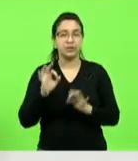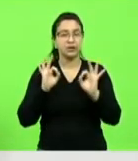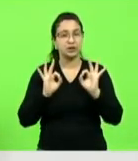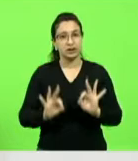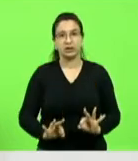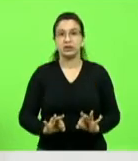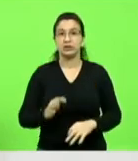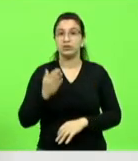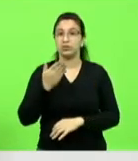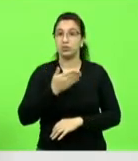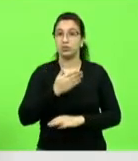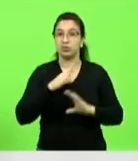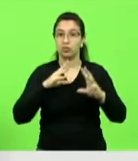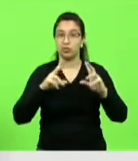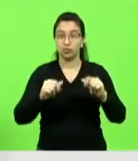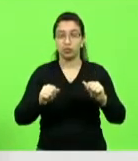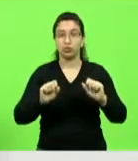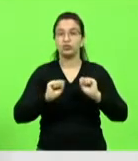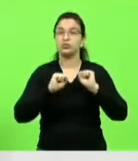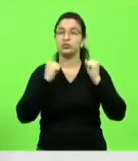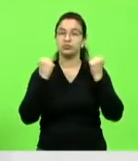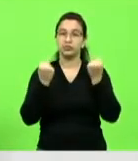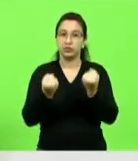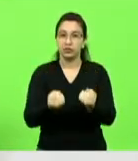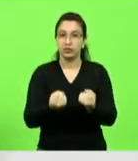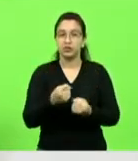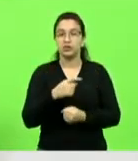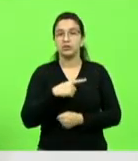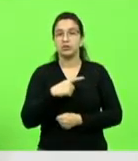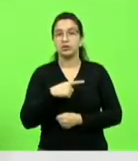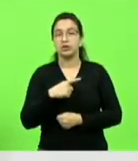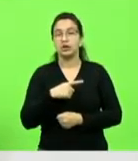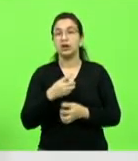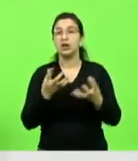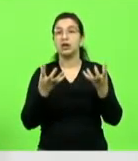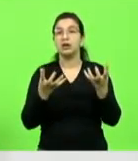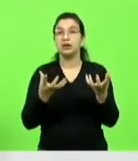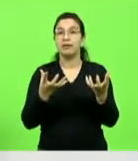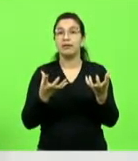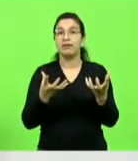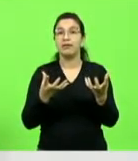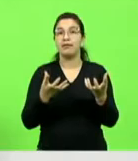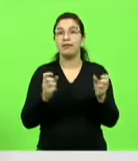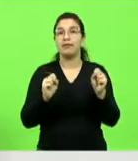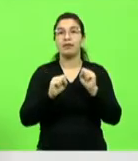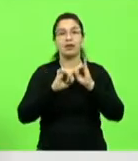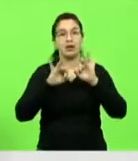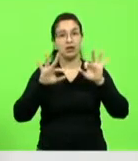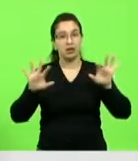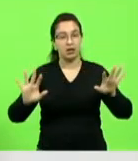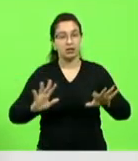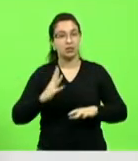todos têm se empenhado para que isso, de fato, venha